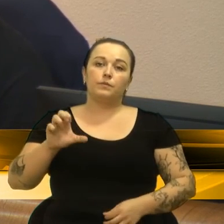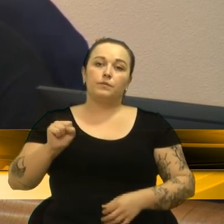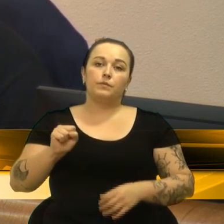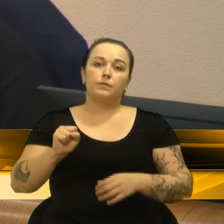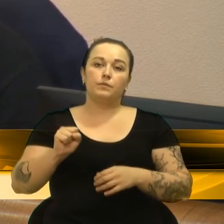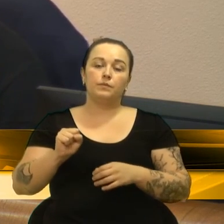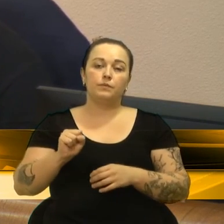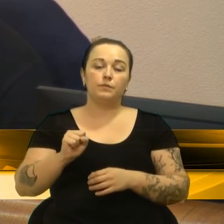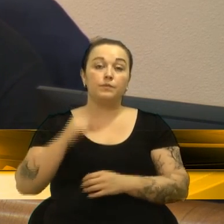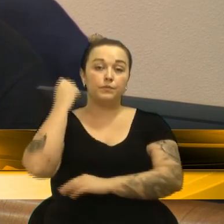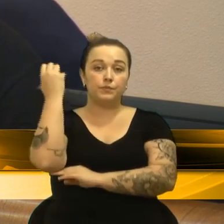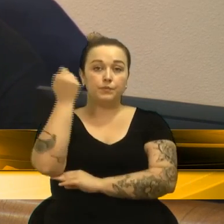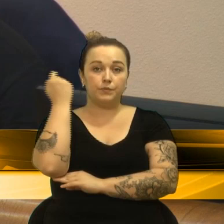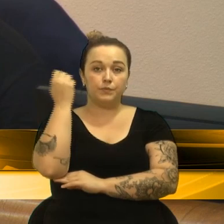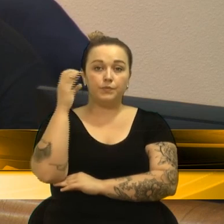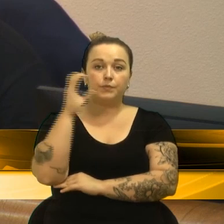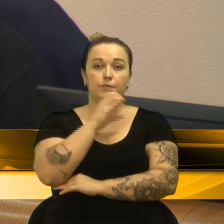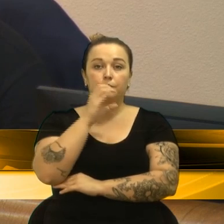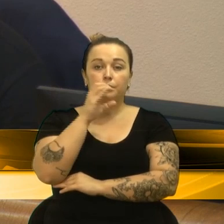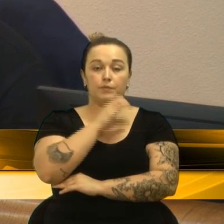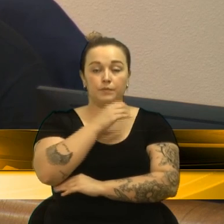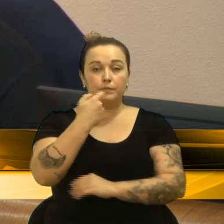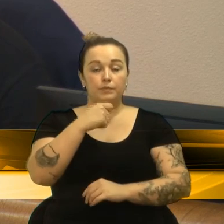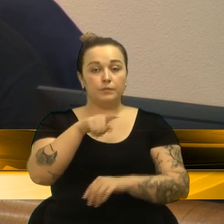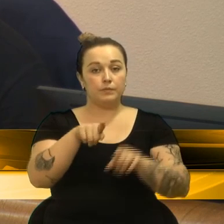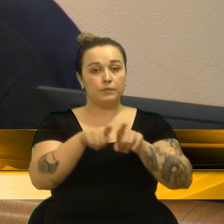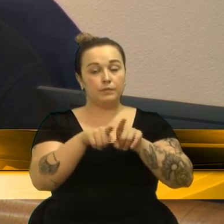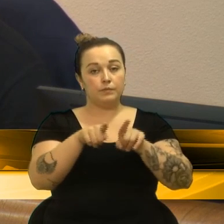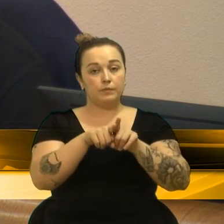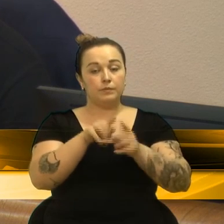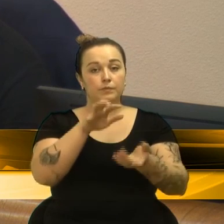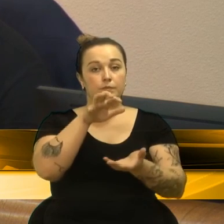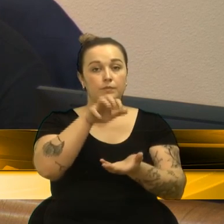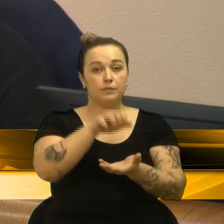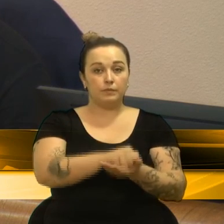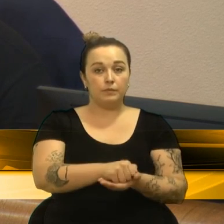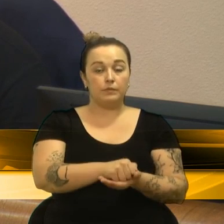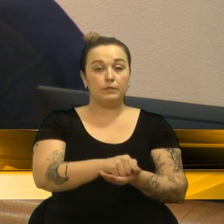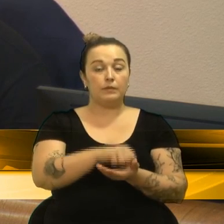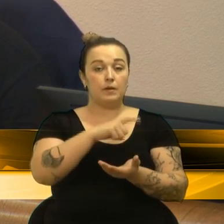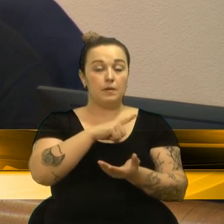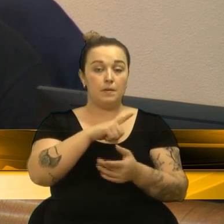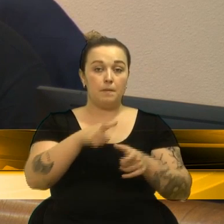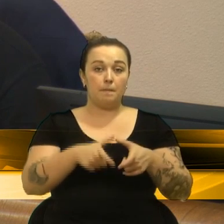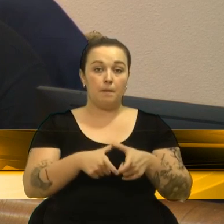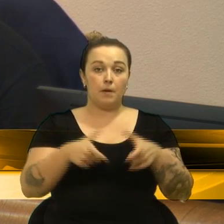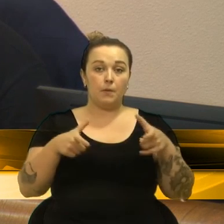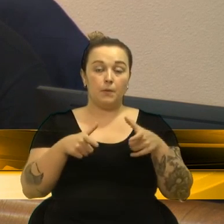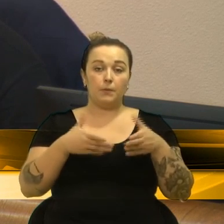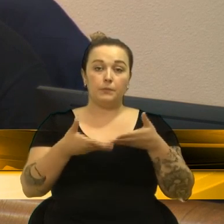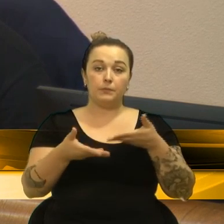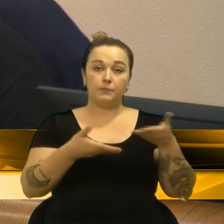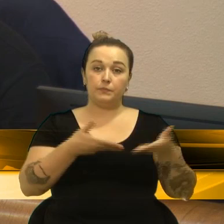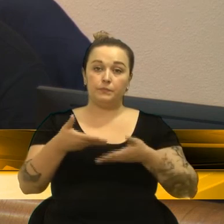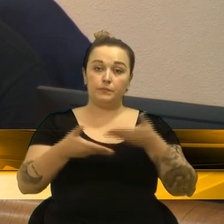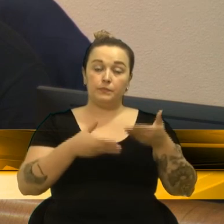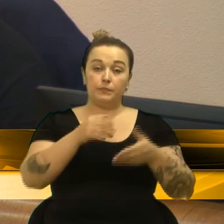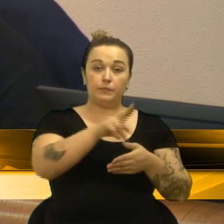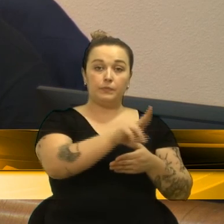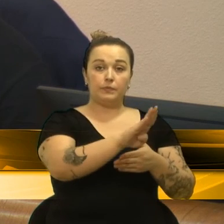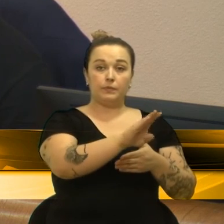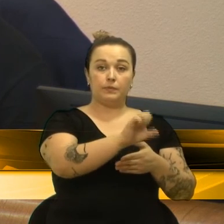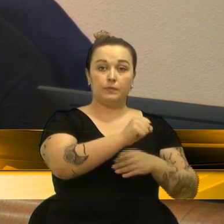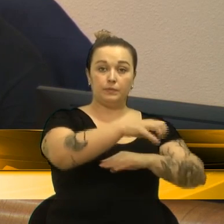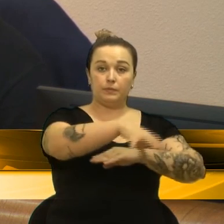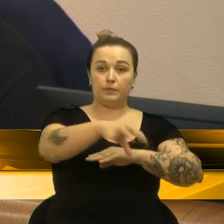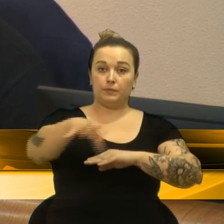emergência e emergência existentes, deverão ser adotadas providências para assegurar o atendimento de urgência e emergência da população nas unidades básicas de saúde